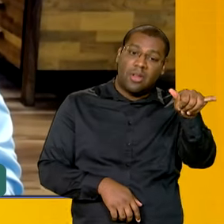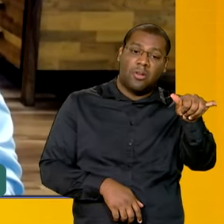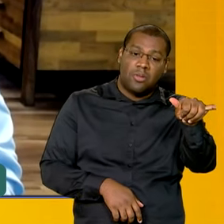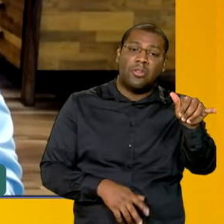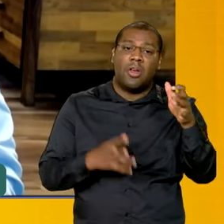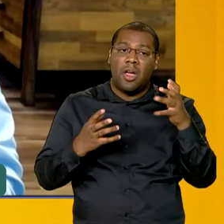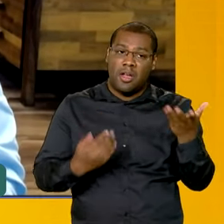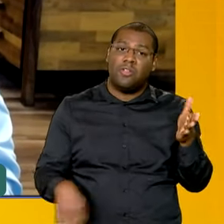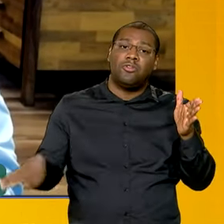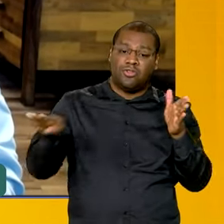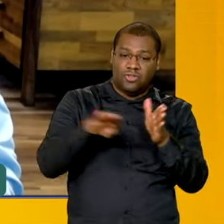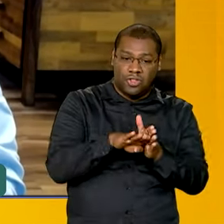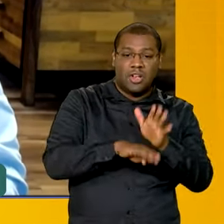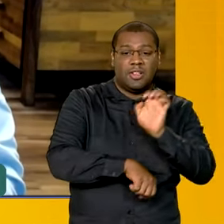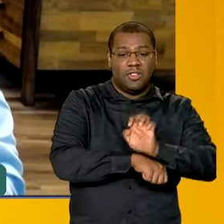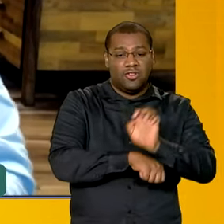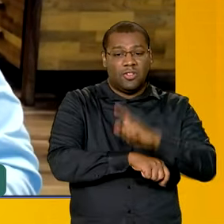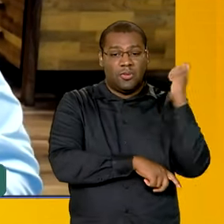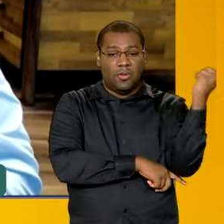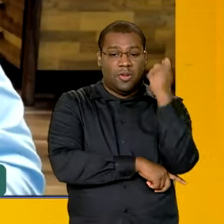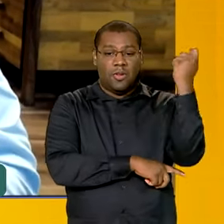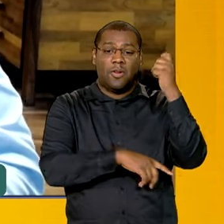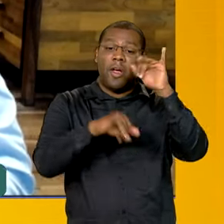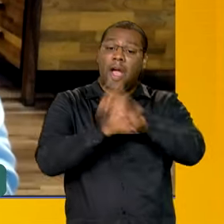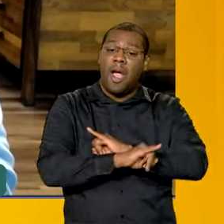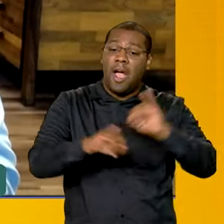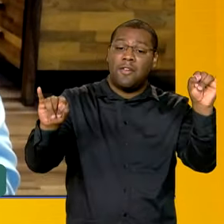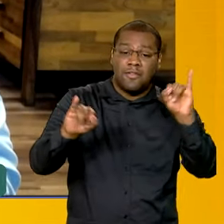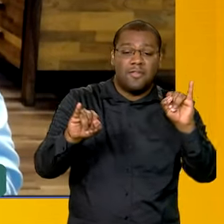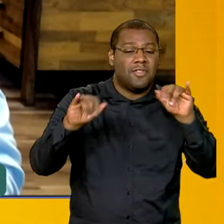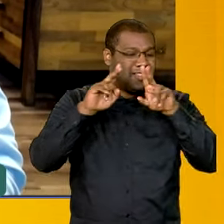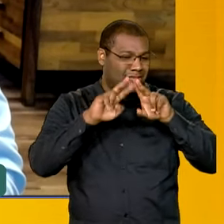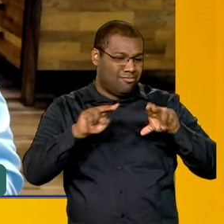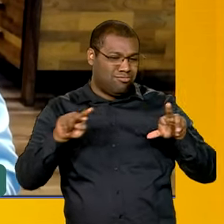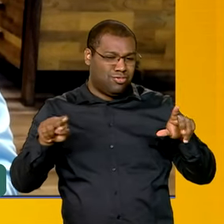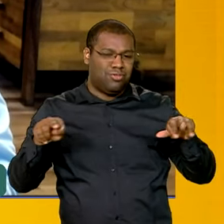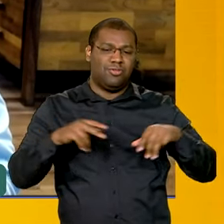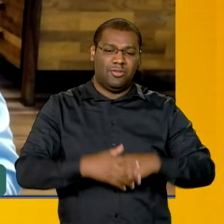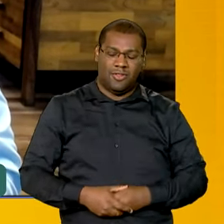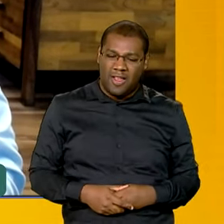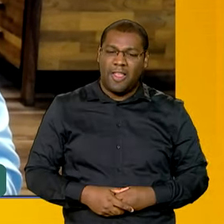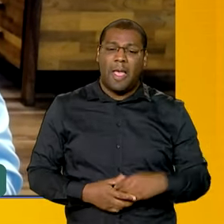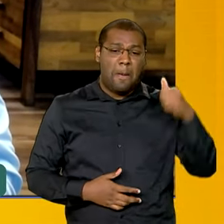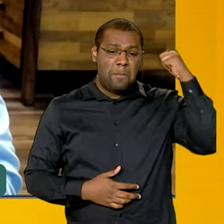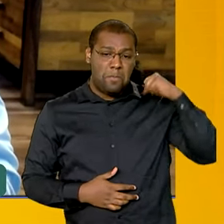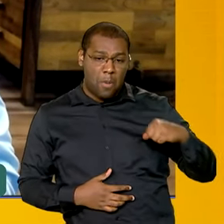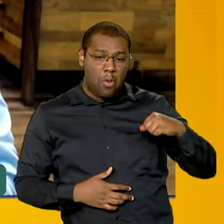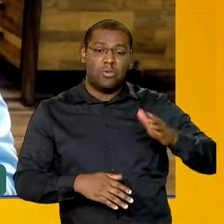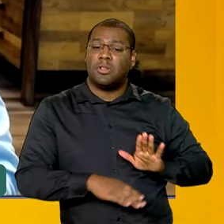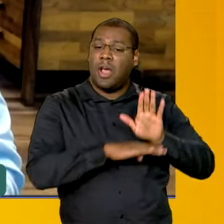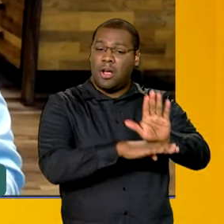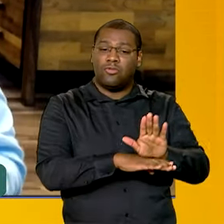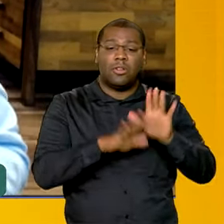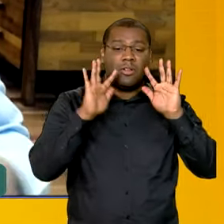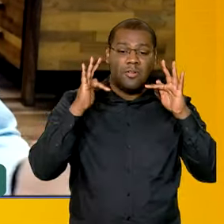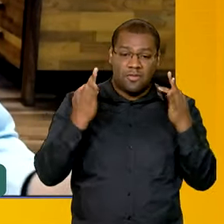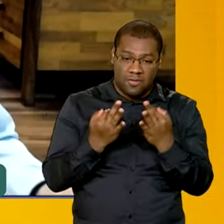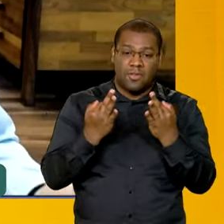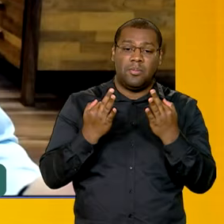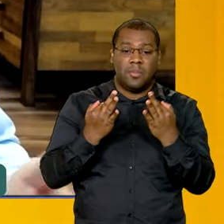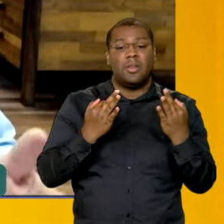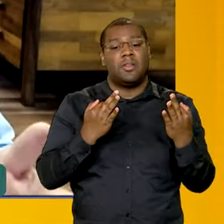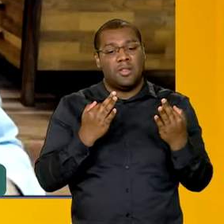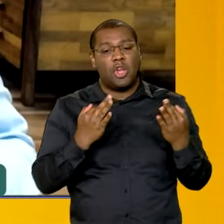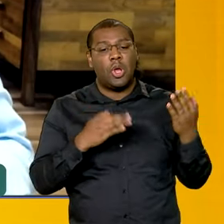vários anúncios lá, tem benefícios das famílias atingidas, que ele vai anunciar, tem os recursos para